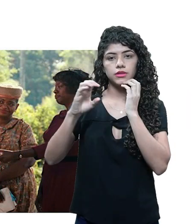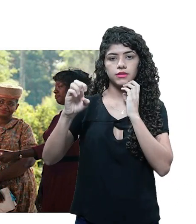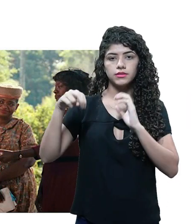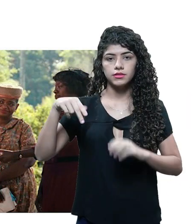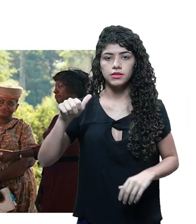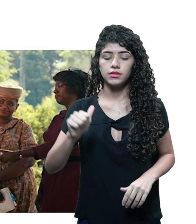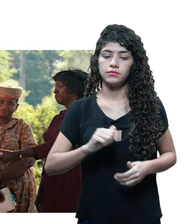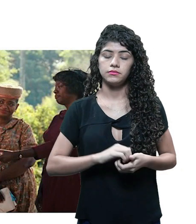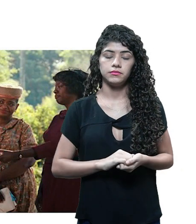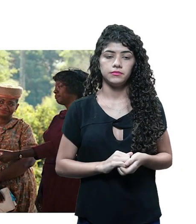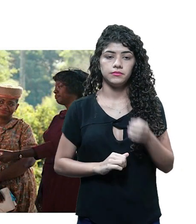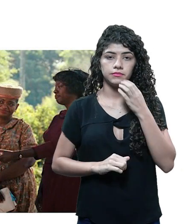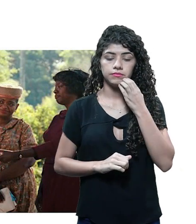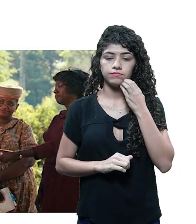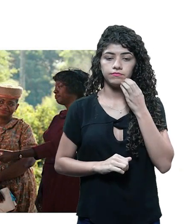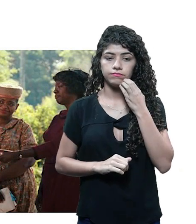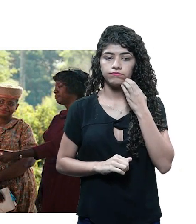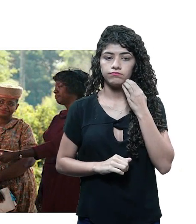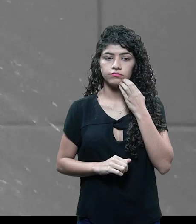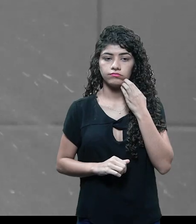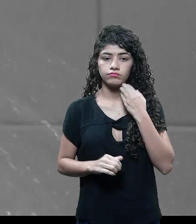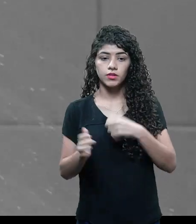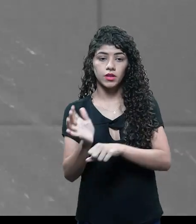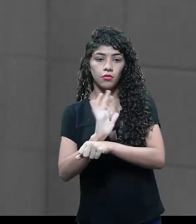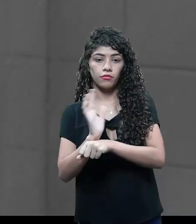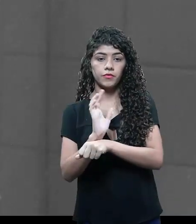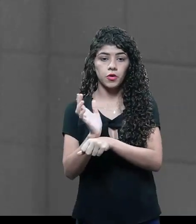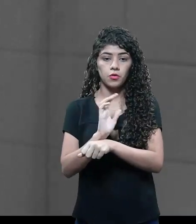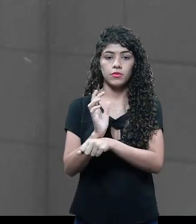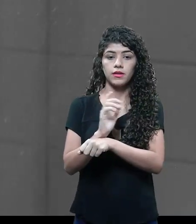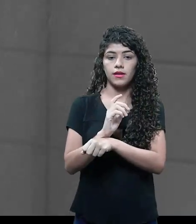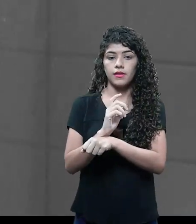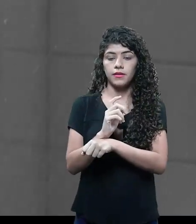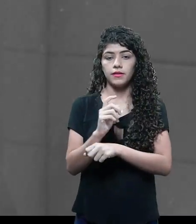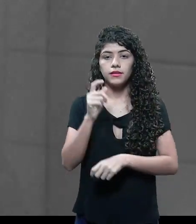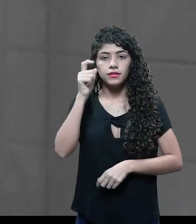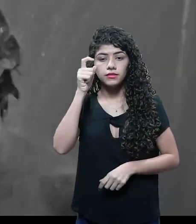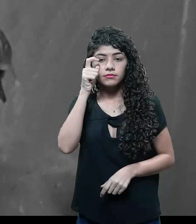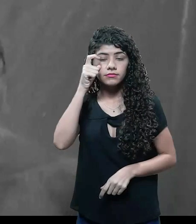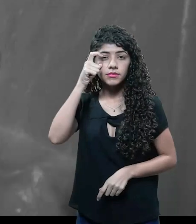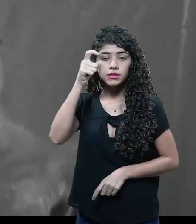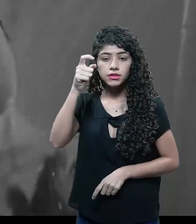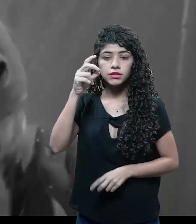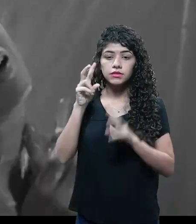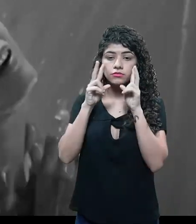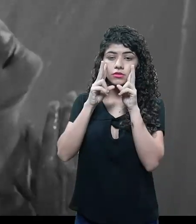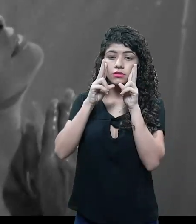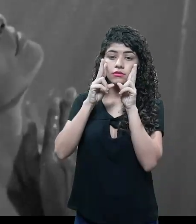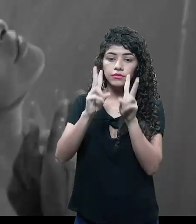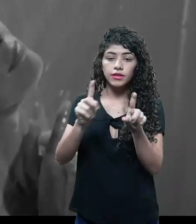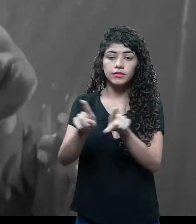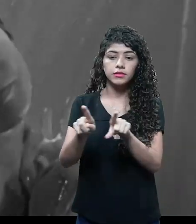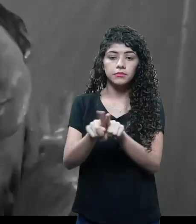cena do chuveiro, né? De Psicose. É um filme interessante porque você vai acompanhando essa personagem